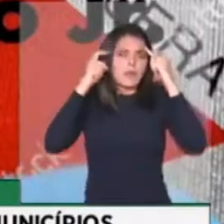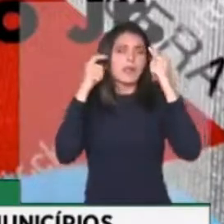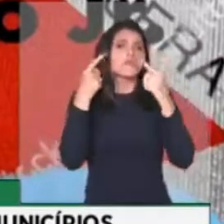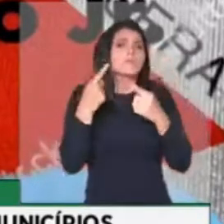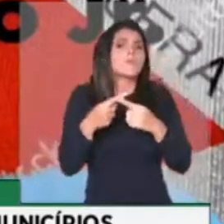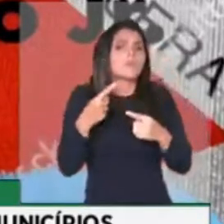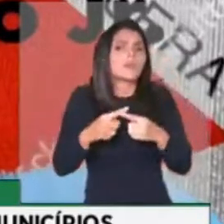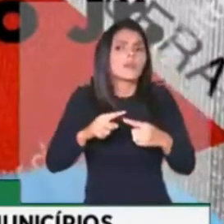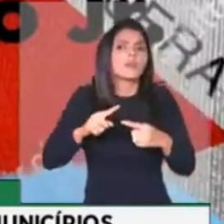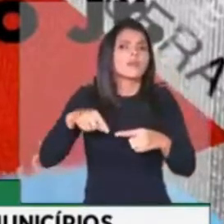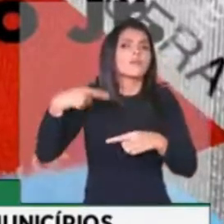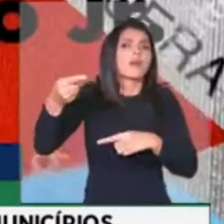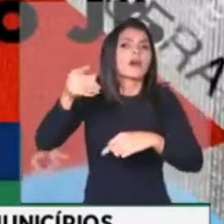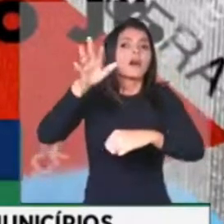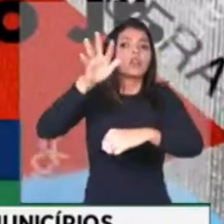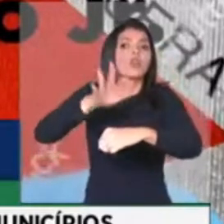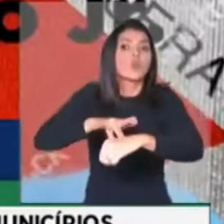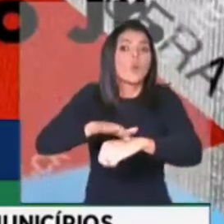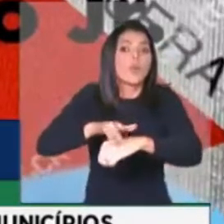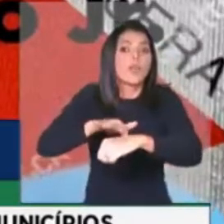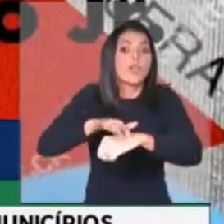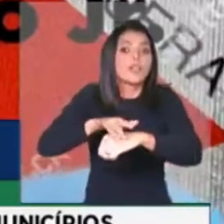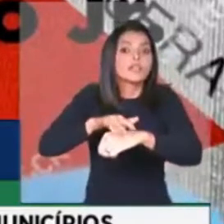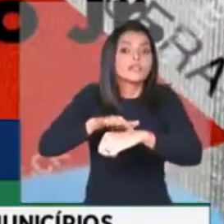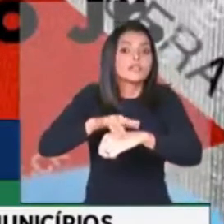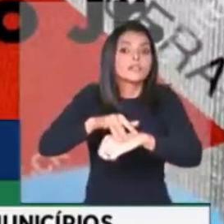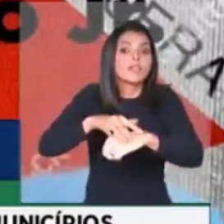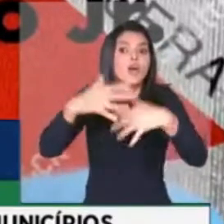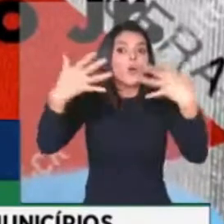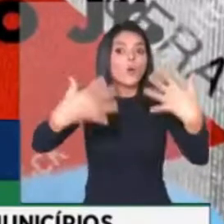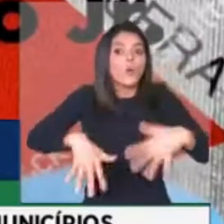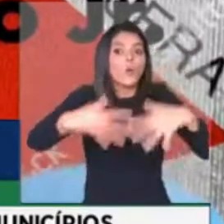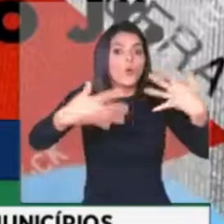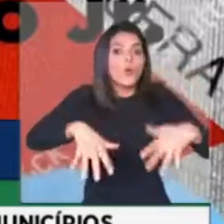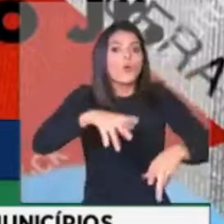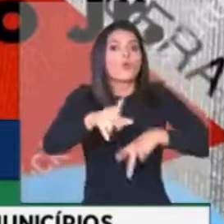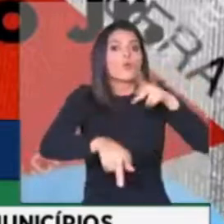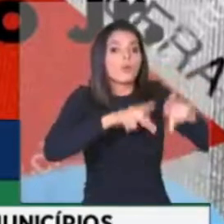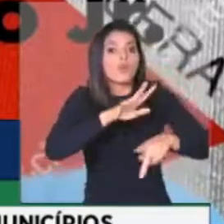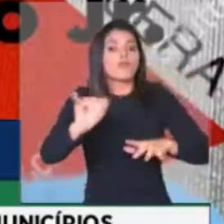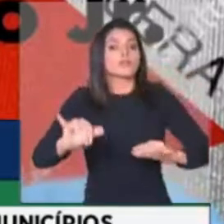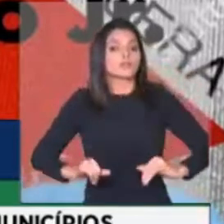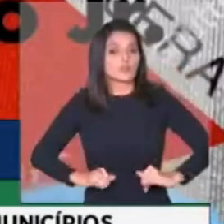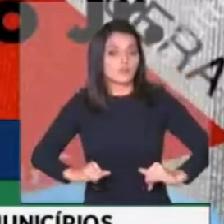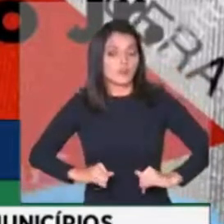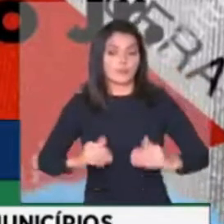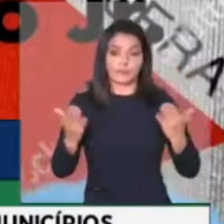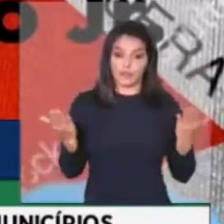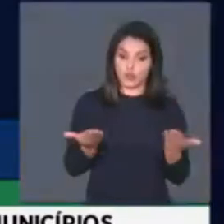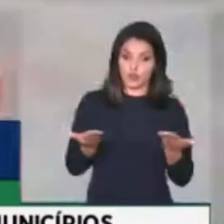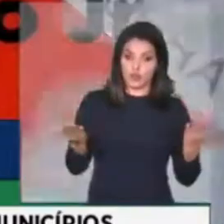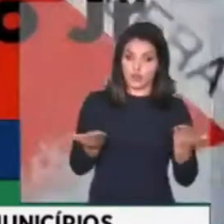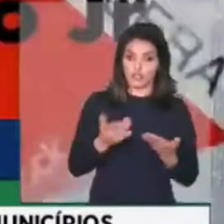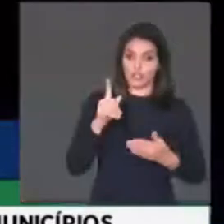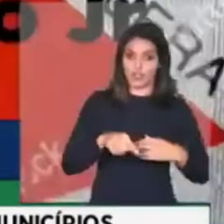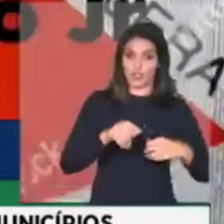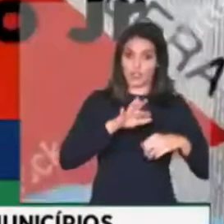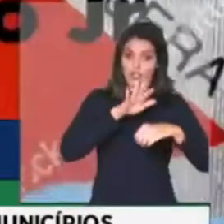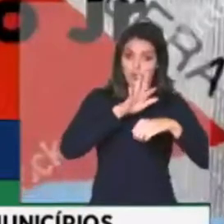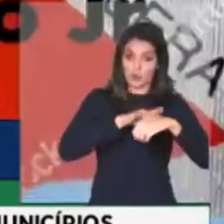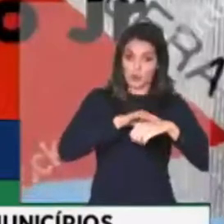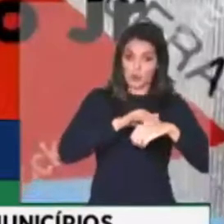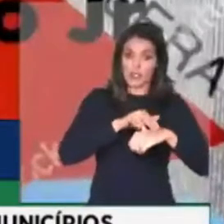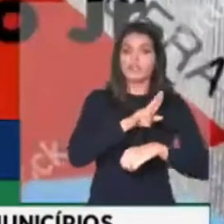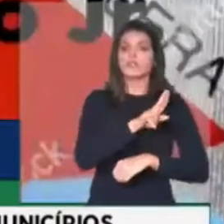a próxima doença que a nossa sociedade vai enfrentar. Hoje estamos enfrentando essa doença